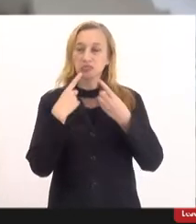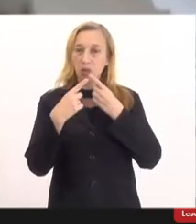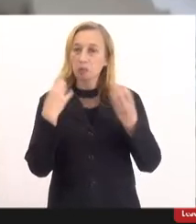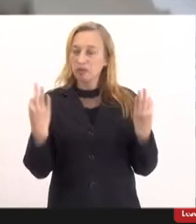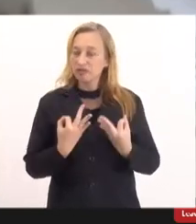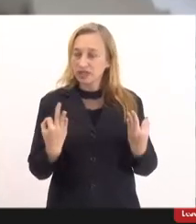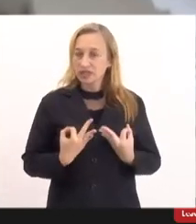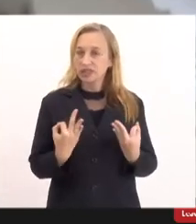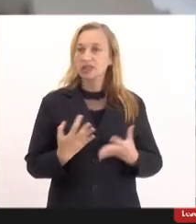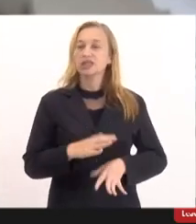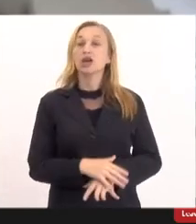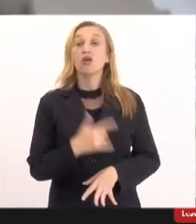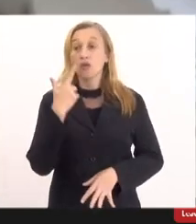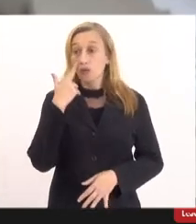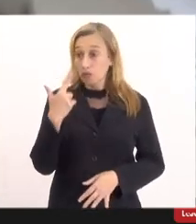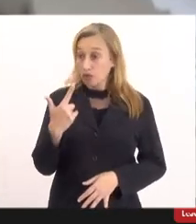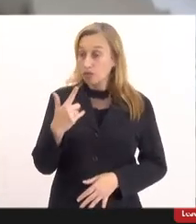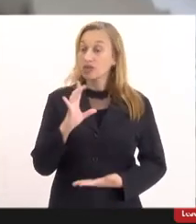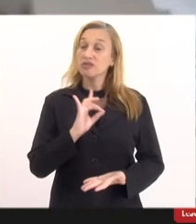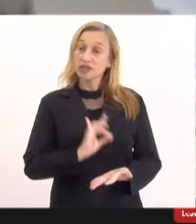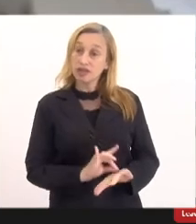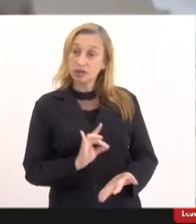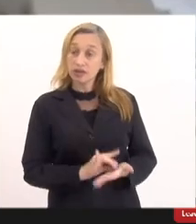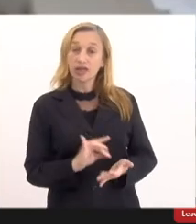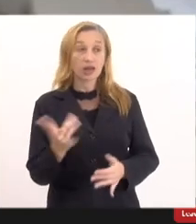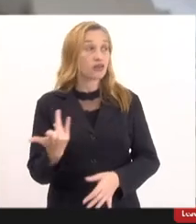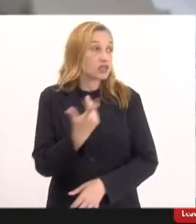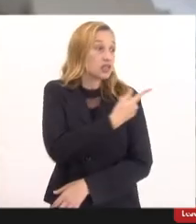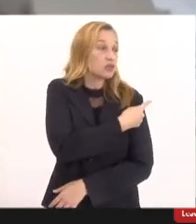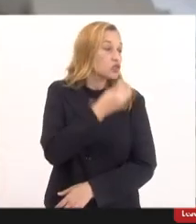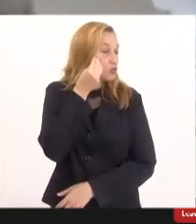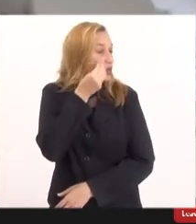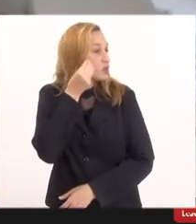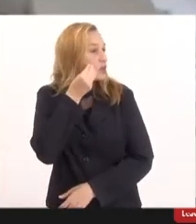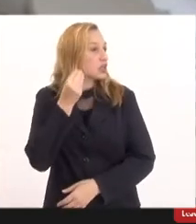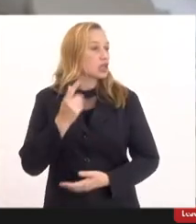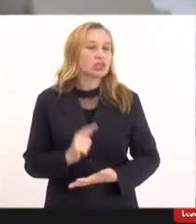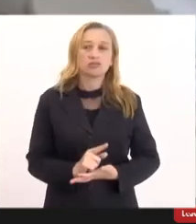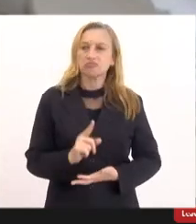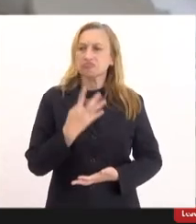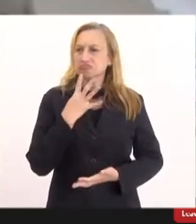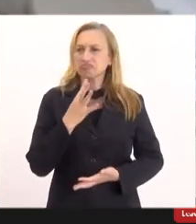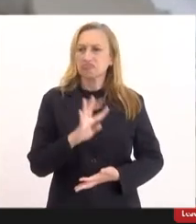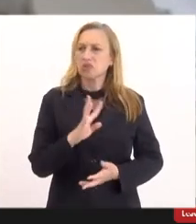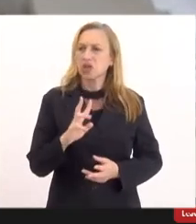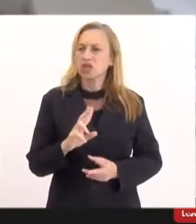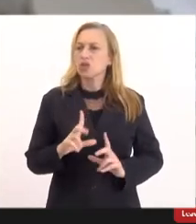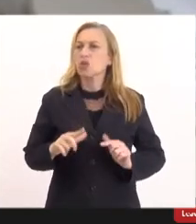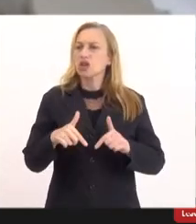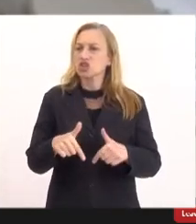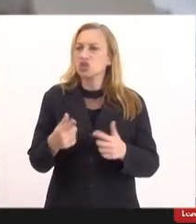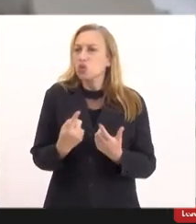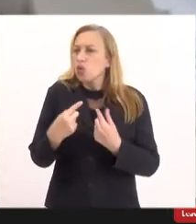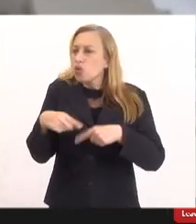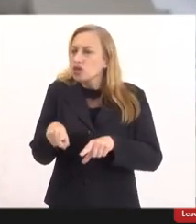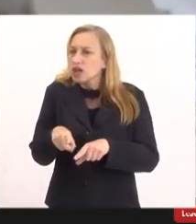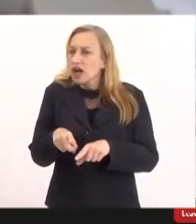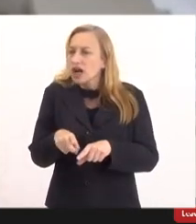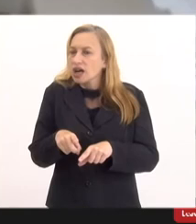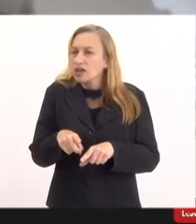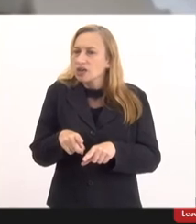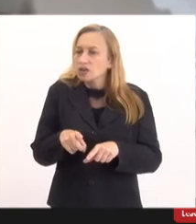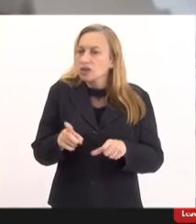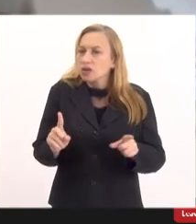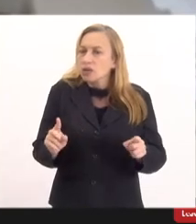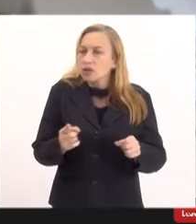e nós vimos que realmente as vacinas são experimentais não se conhece os efeitos colaterais delas a longo